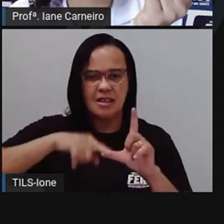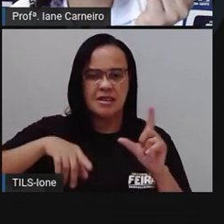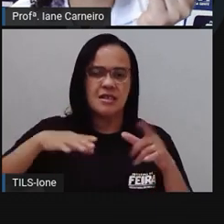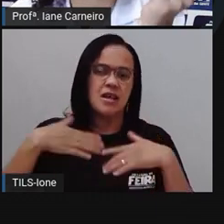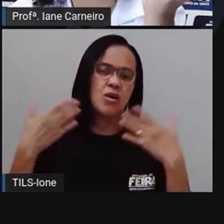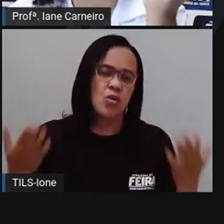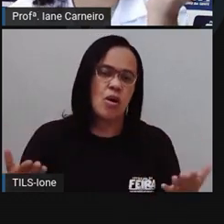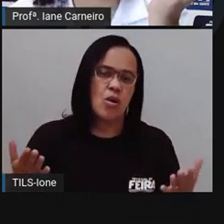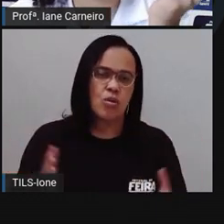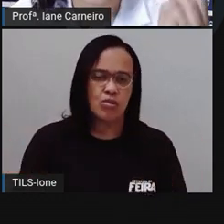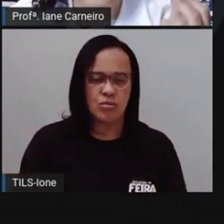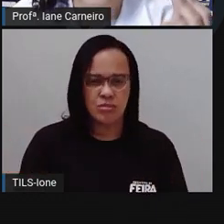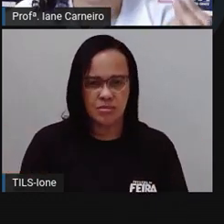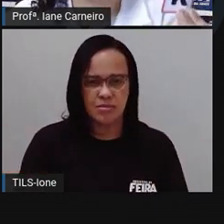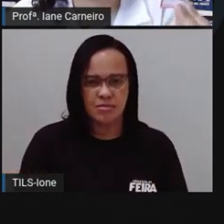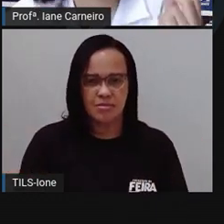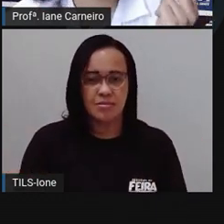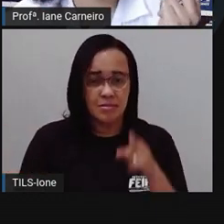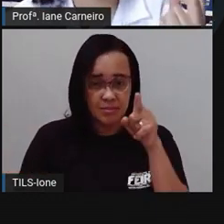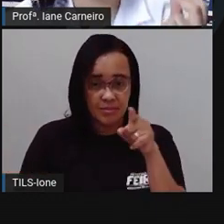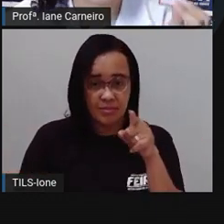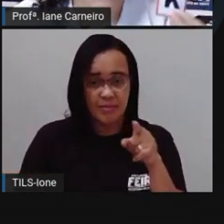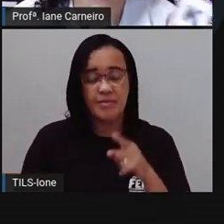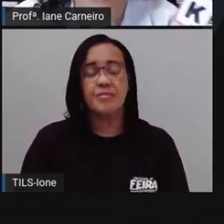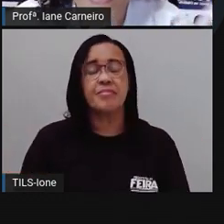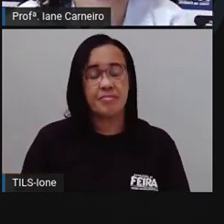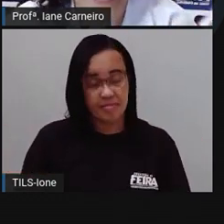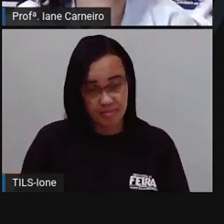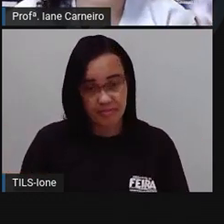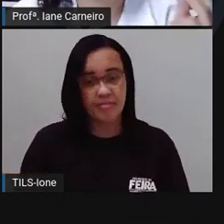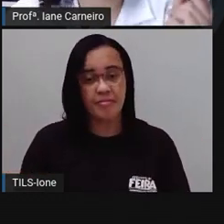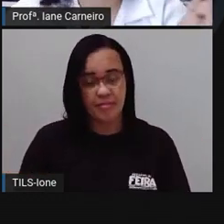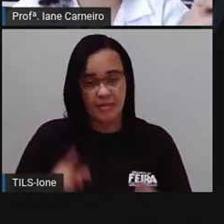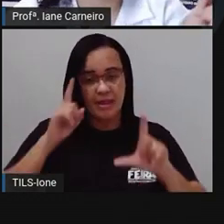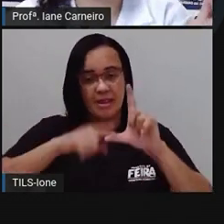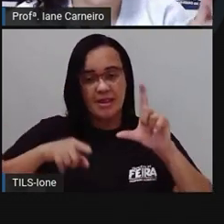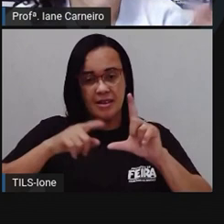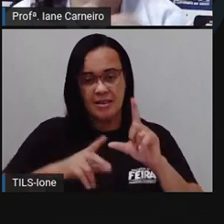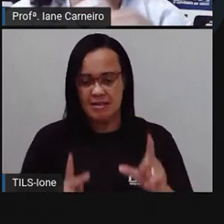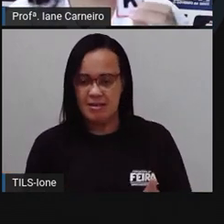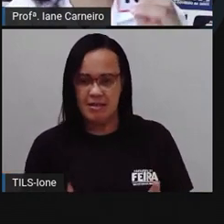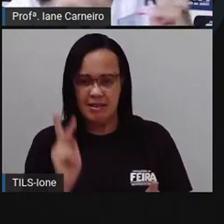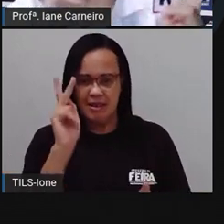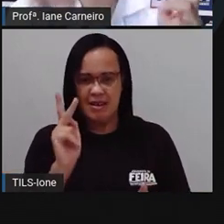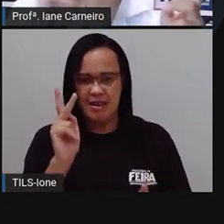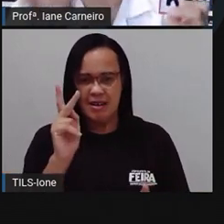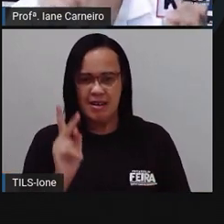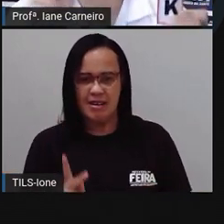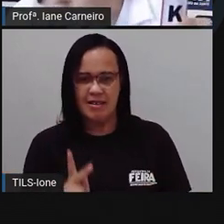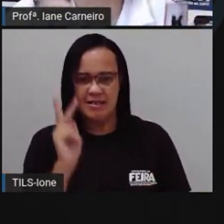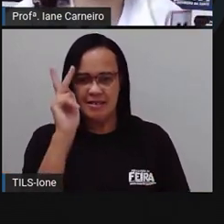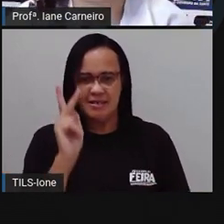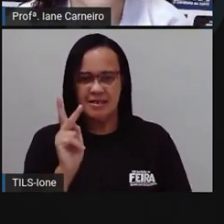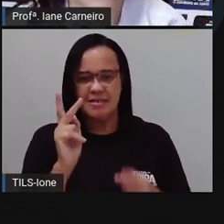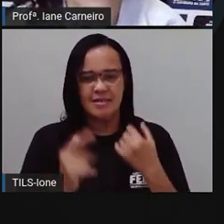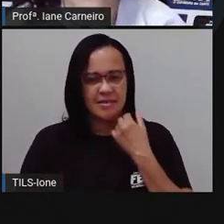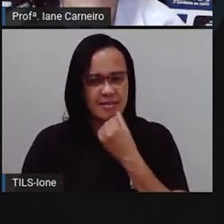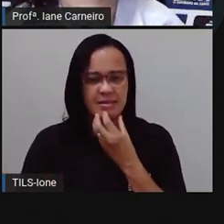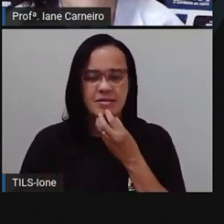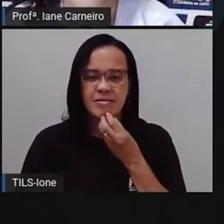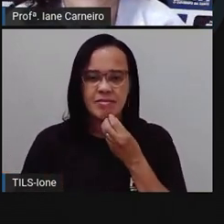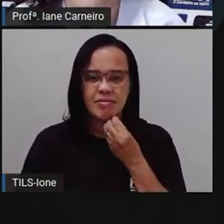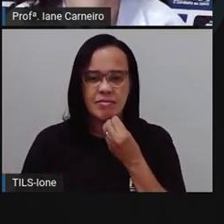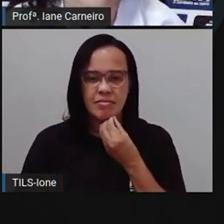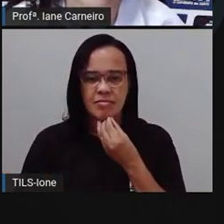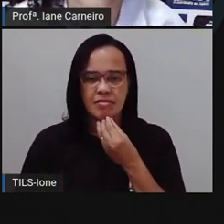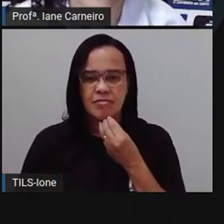É a letra K. Será que tem a letra K nessa palavra? Deixa eu pescar aqui, ó. Não tem, não. Não tem a letra